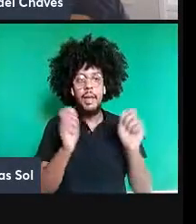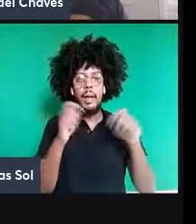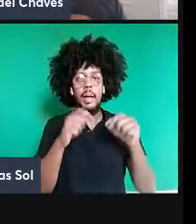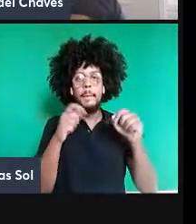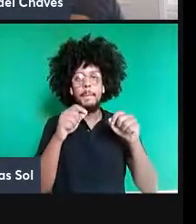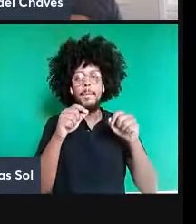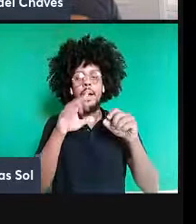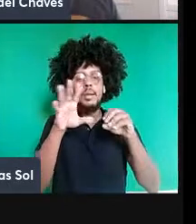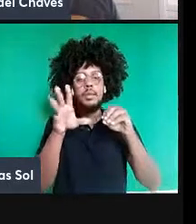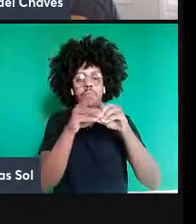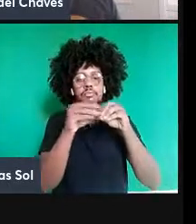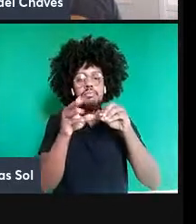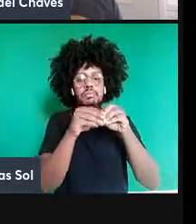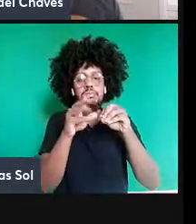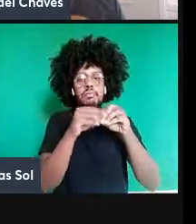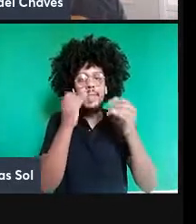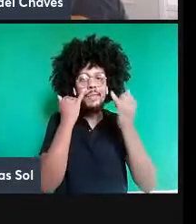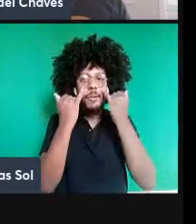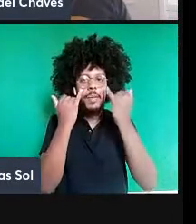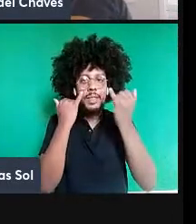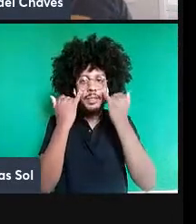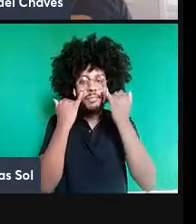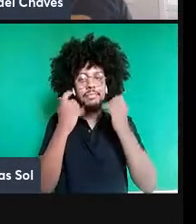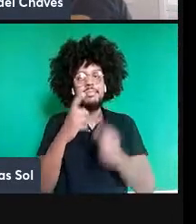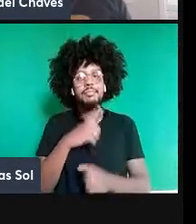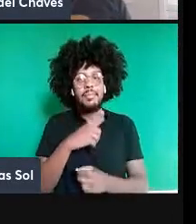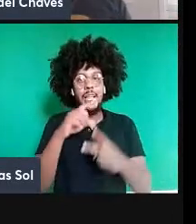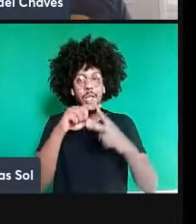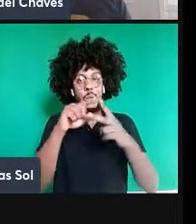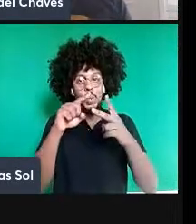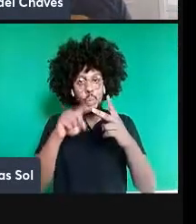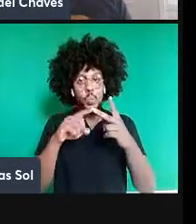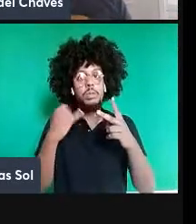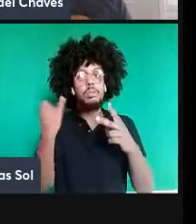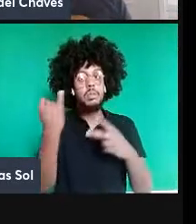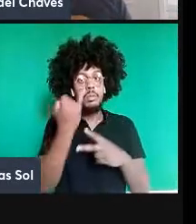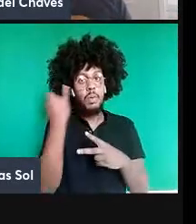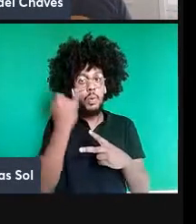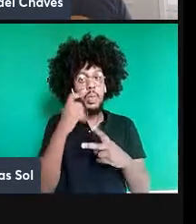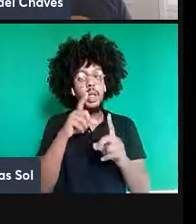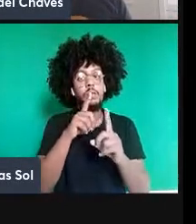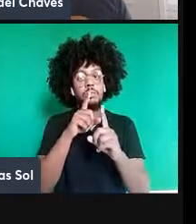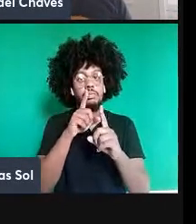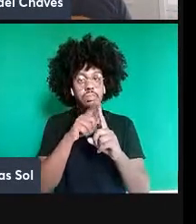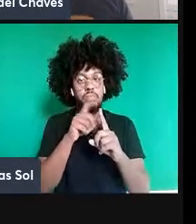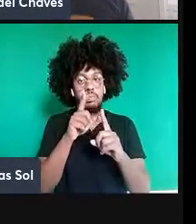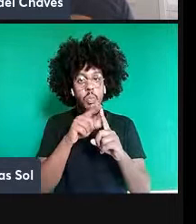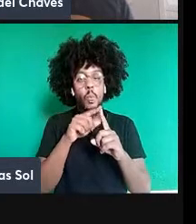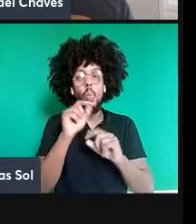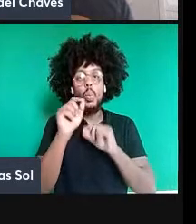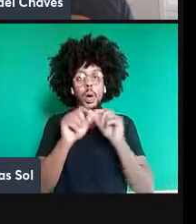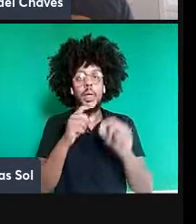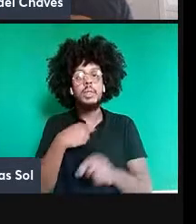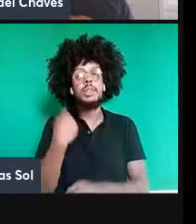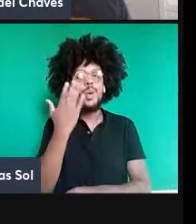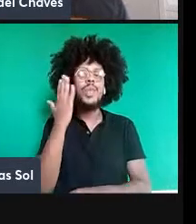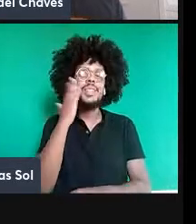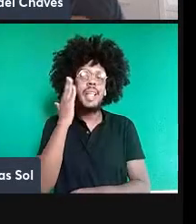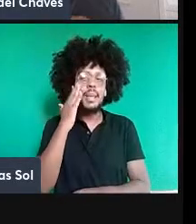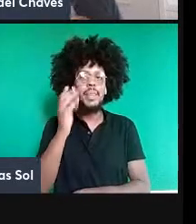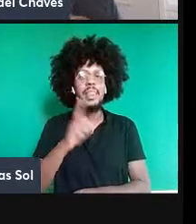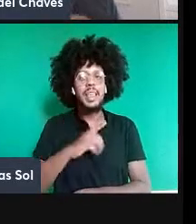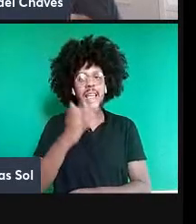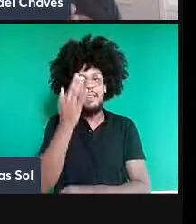isso tem duas consequências bastante importantes. De um lado mais fundamental, a gente sabe que a gente tem a física clássica e tem a física